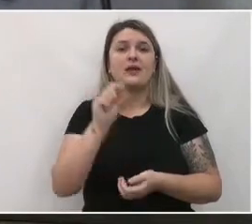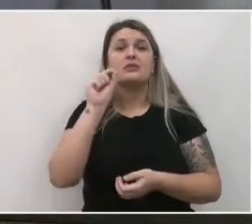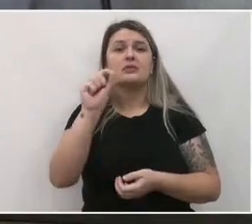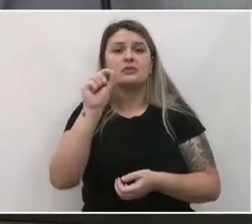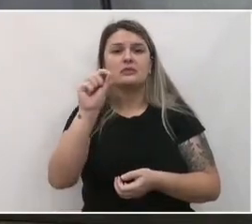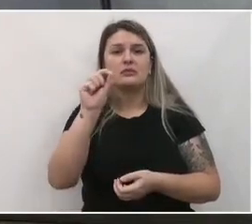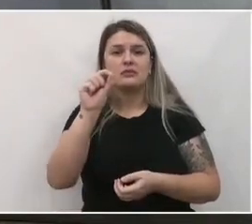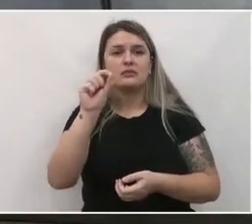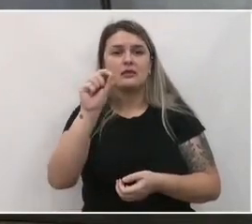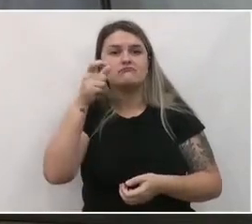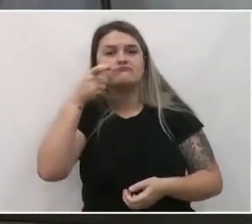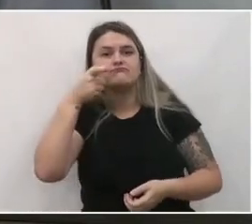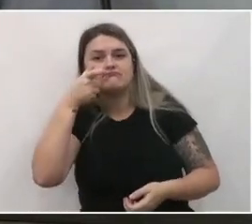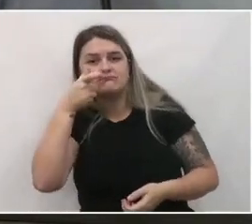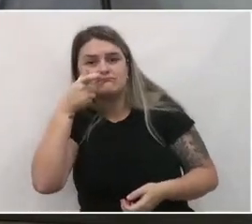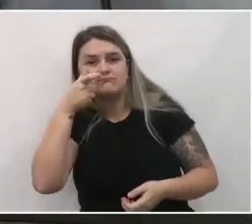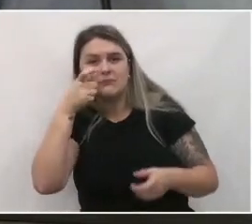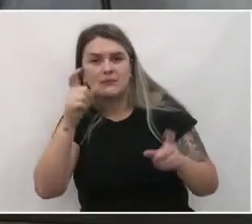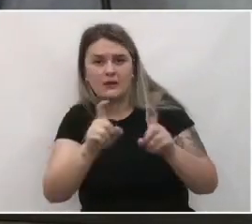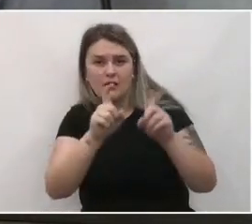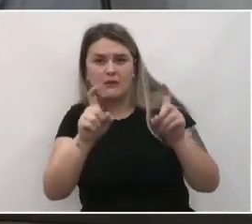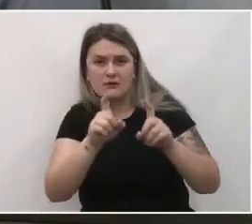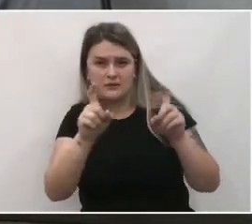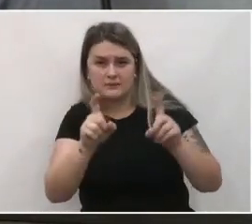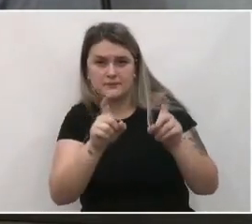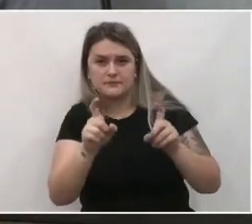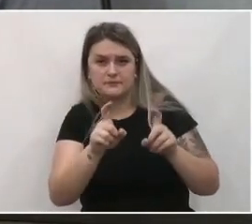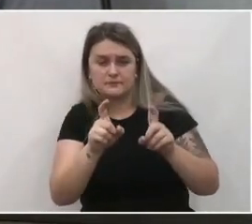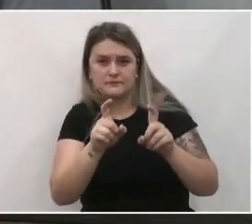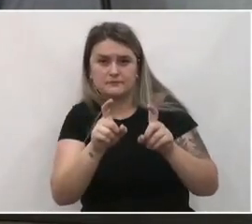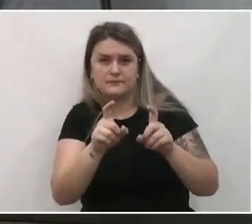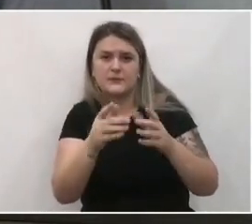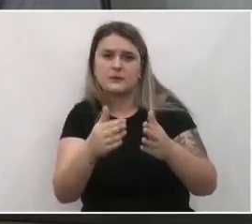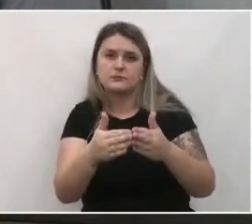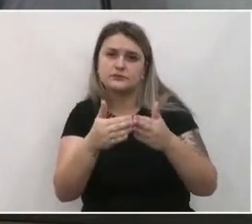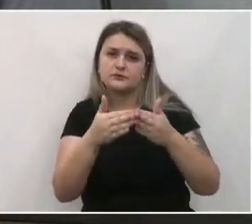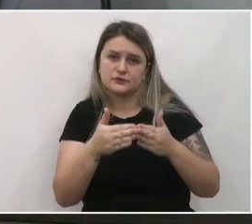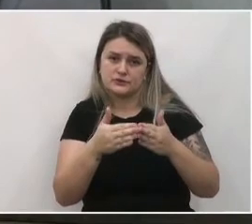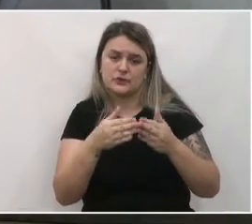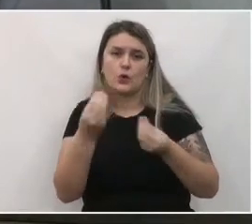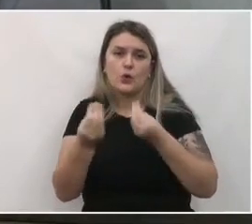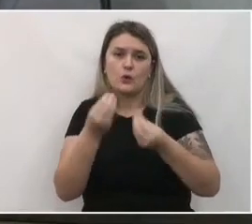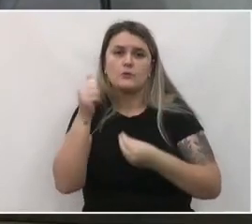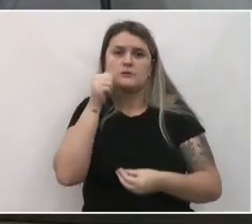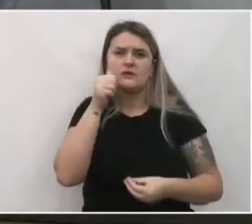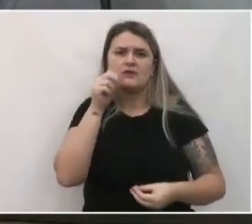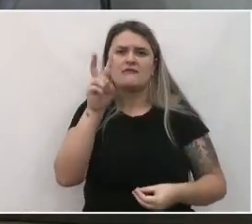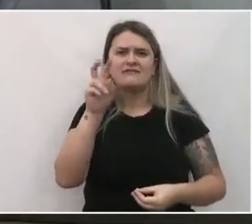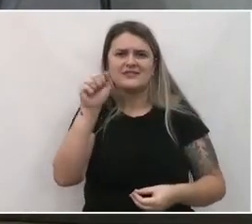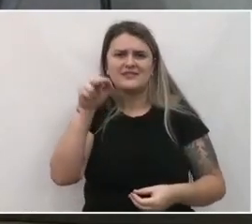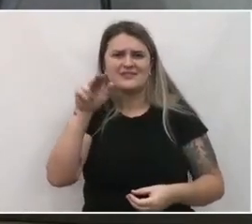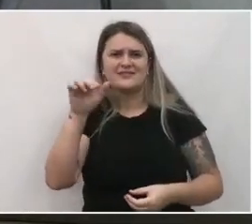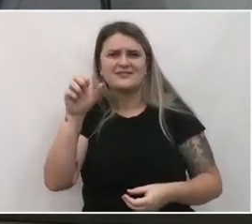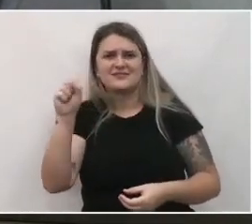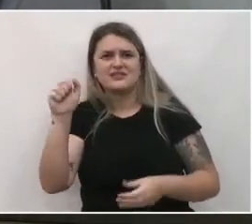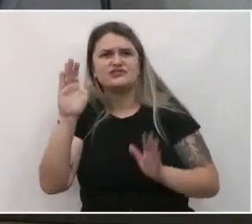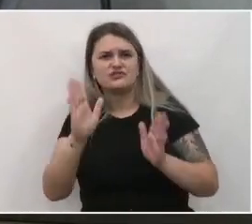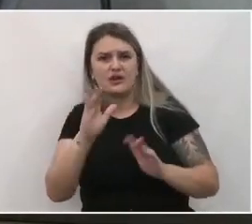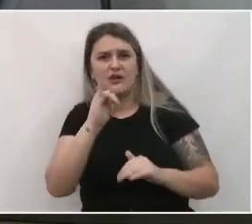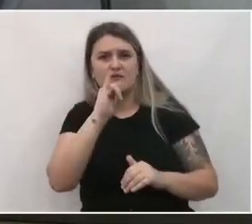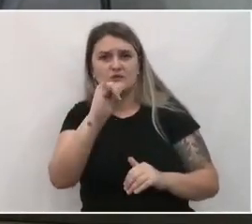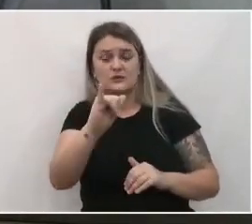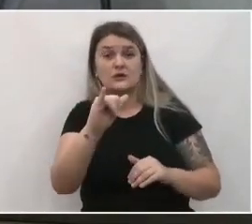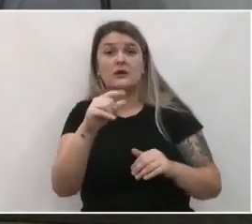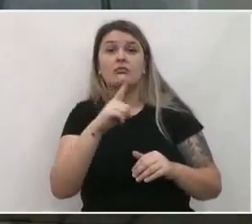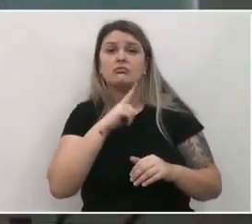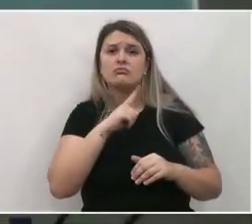acompanhando essa audiência pública virtualmente, a gente solicita, como a Vanessa já ressaltou, que vocês